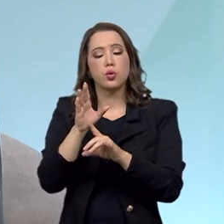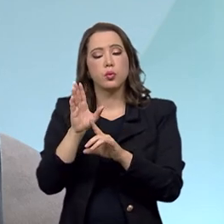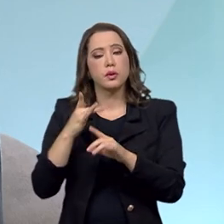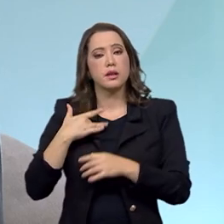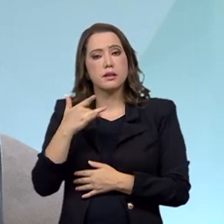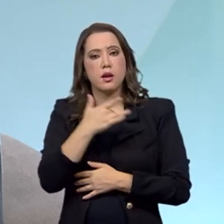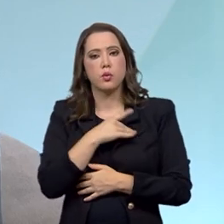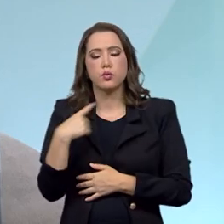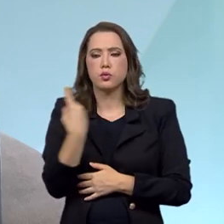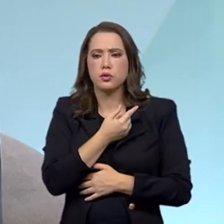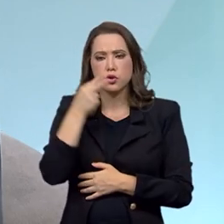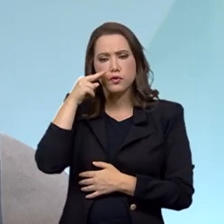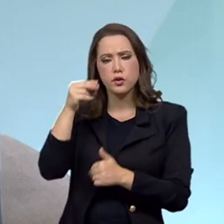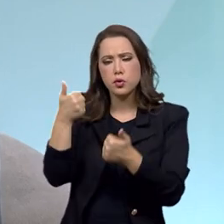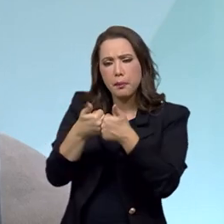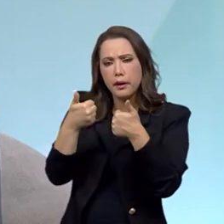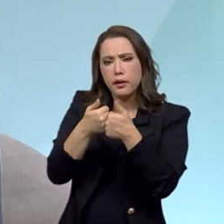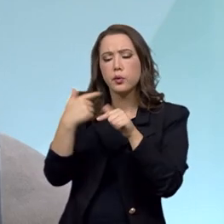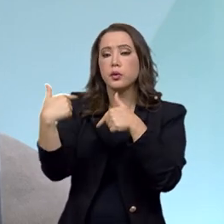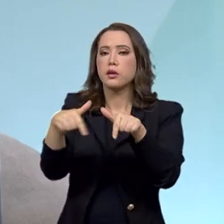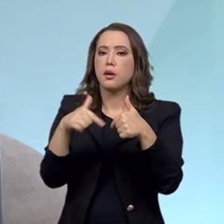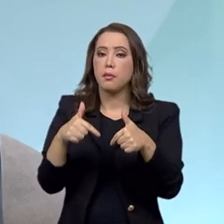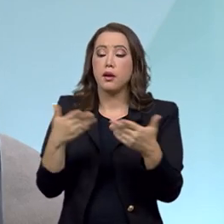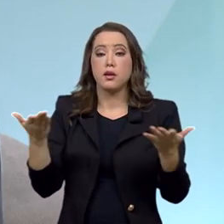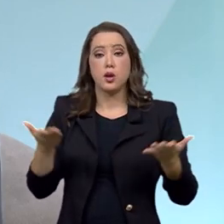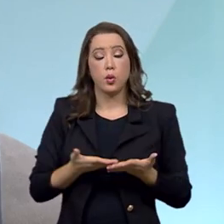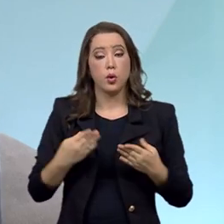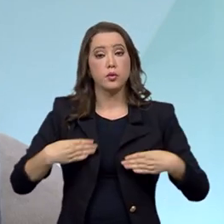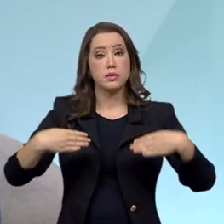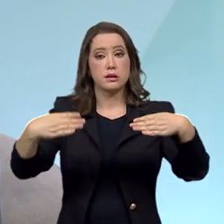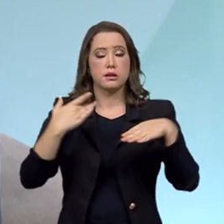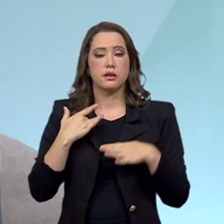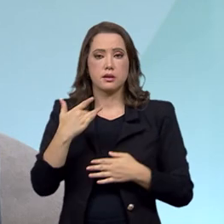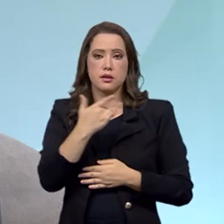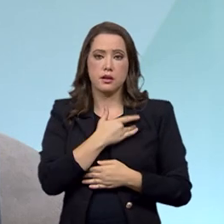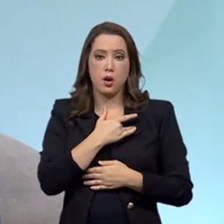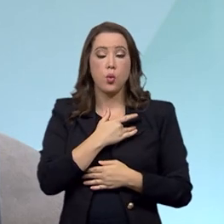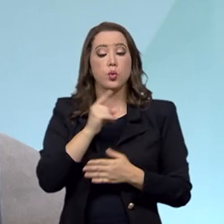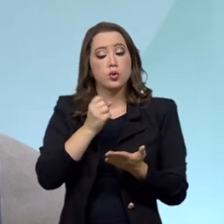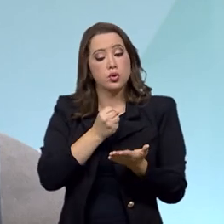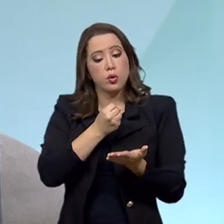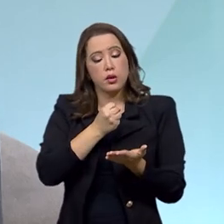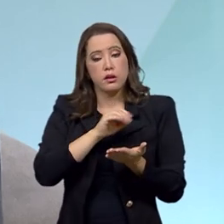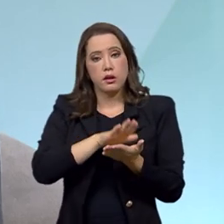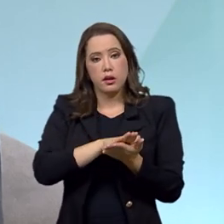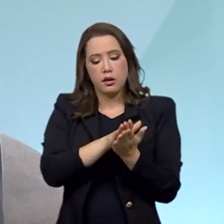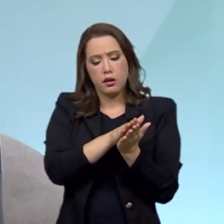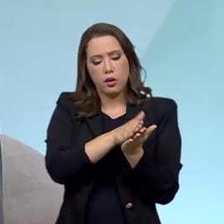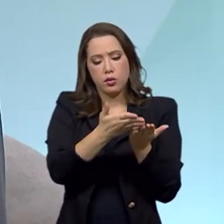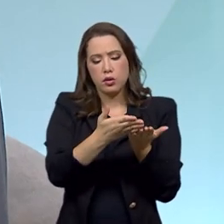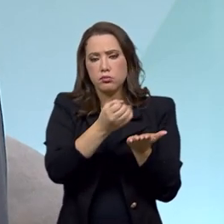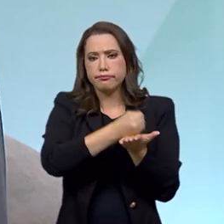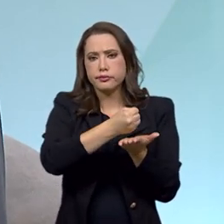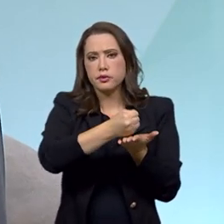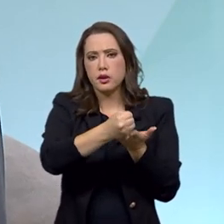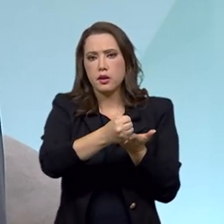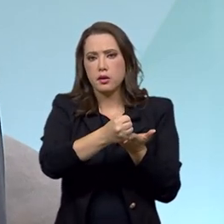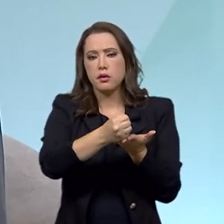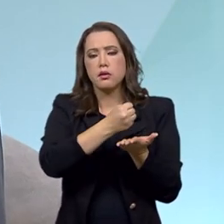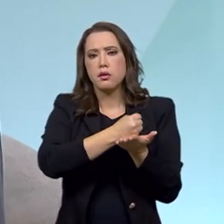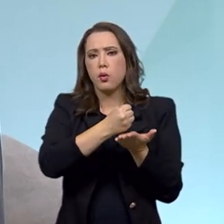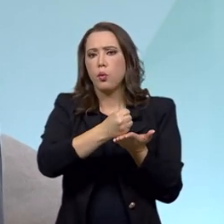políticas públicas de saúde e, recentemente, o Ministério da Saúde lançou a caderneta das pessoas com doenças raras.